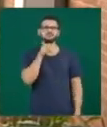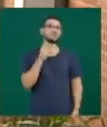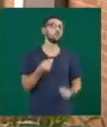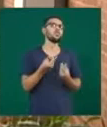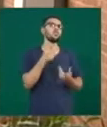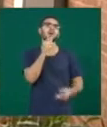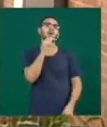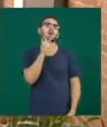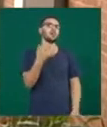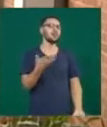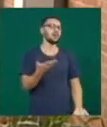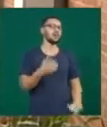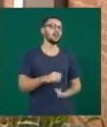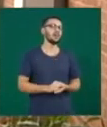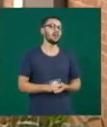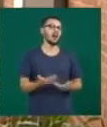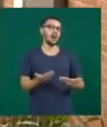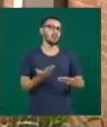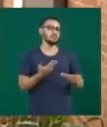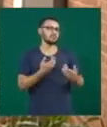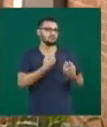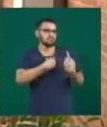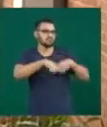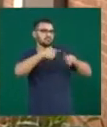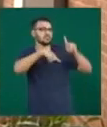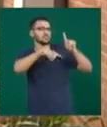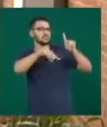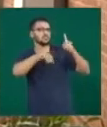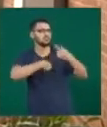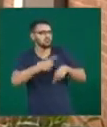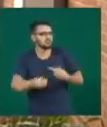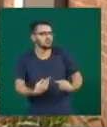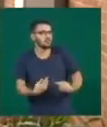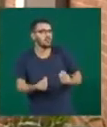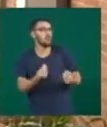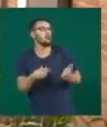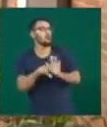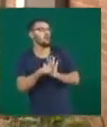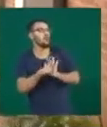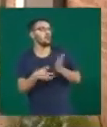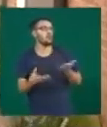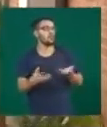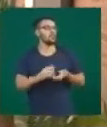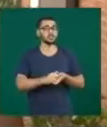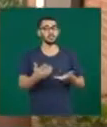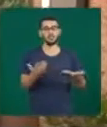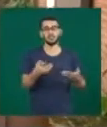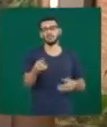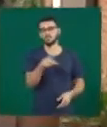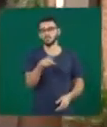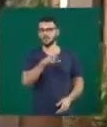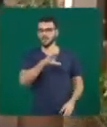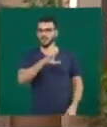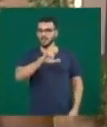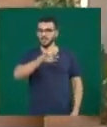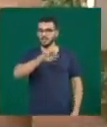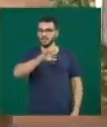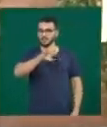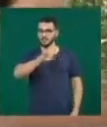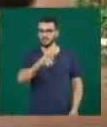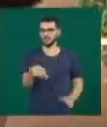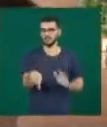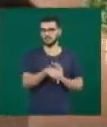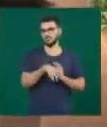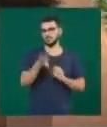hídrica. Avanços ou recursos com a atual legislação? Quem fala mais sobre o evento para a gente é o professor Cláudio de Mauro, do Instituto de